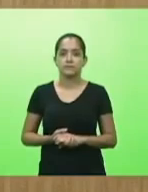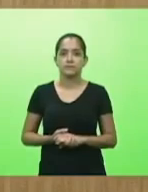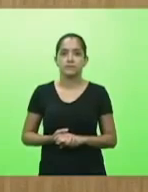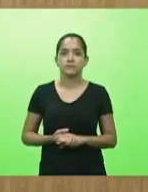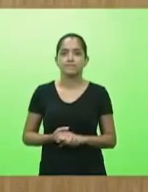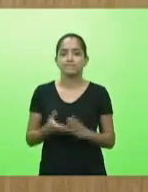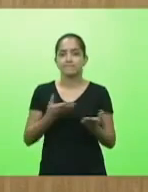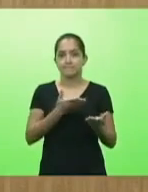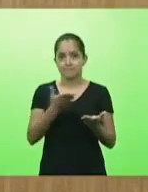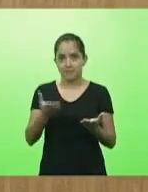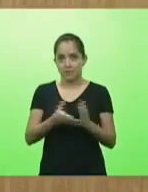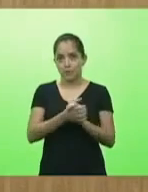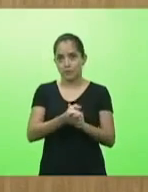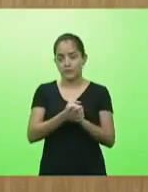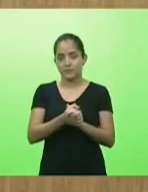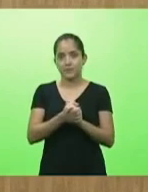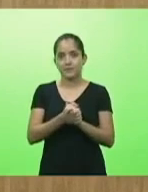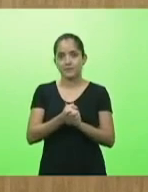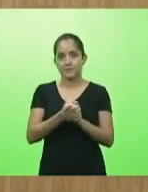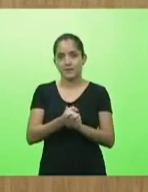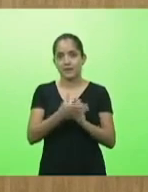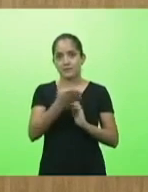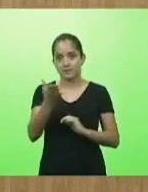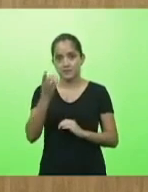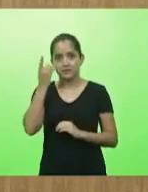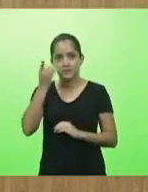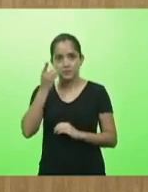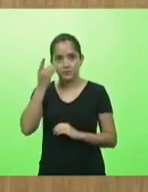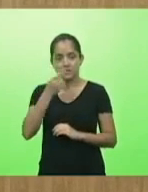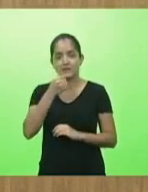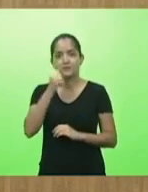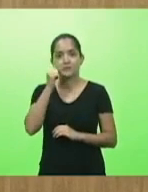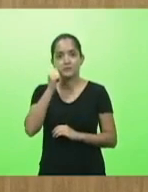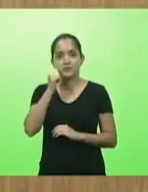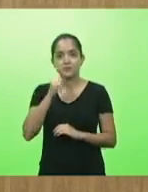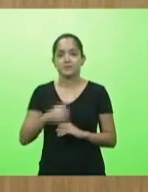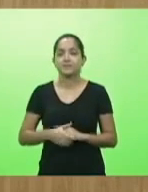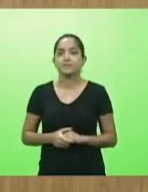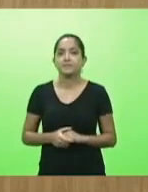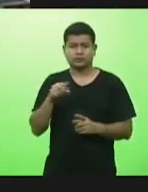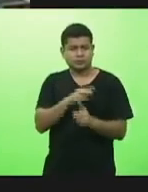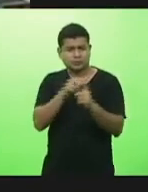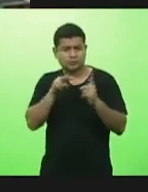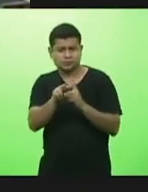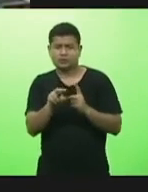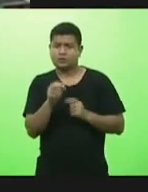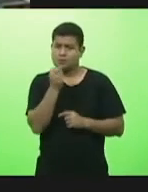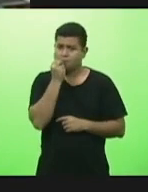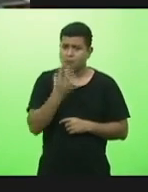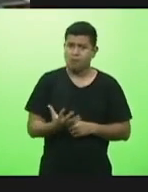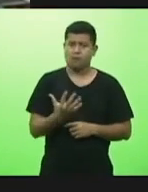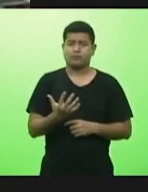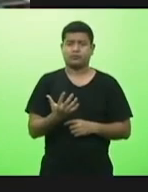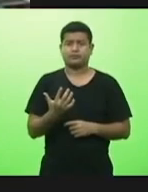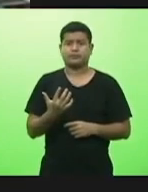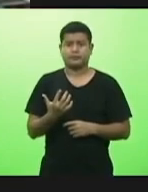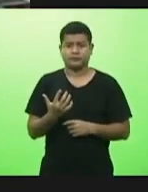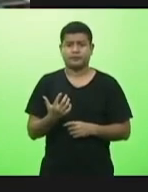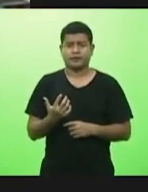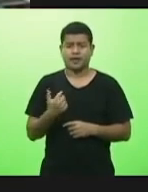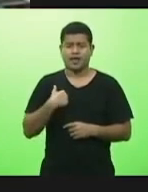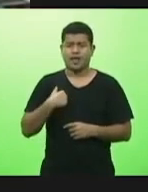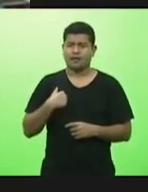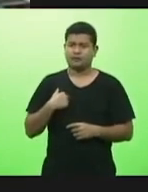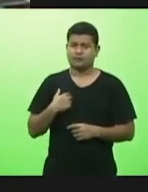que estabelece regras para decretação de lockdown por conta da pandemia de covid-19. O projeto impede que o